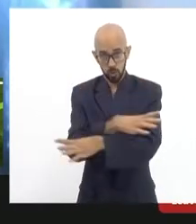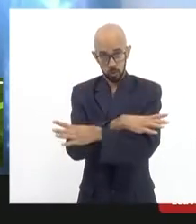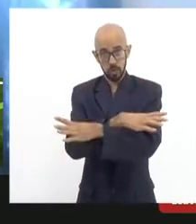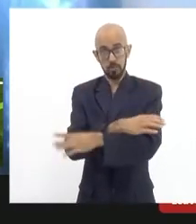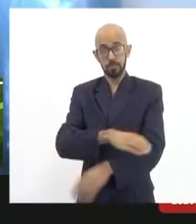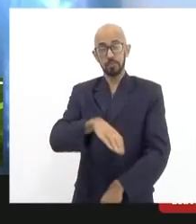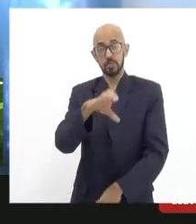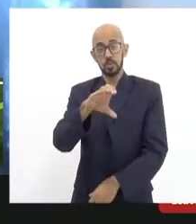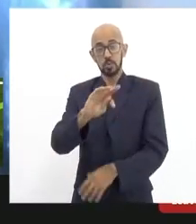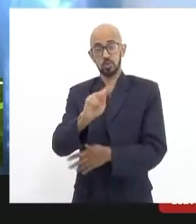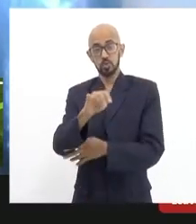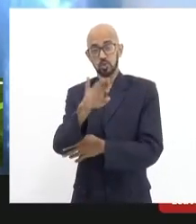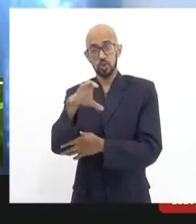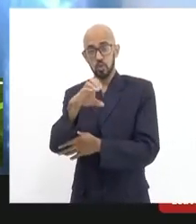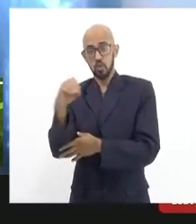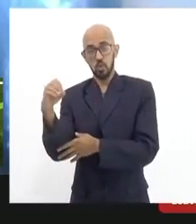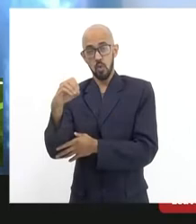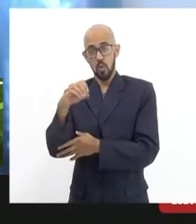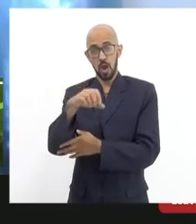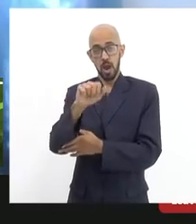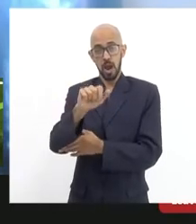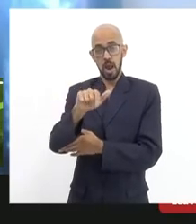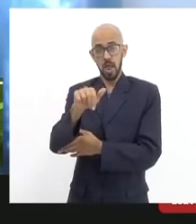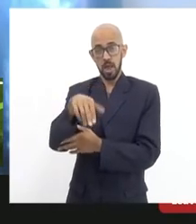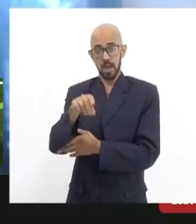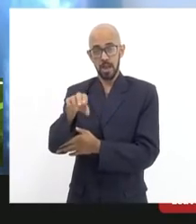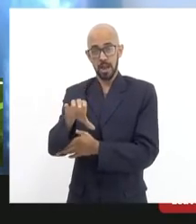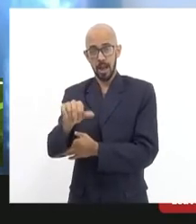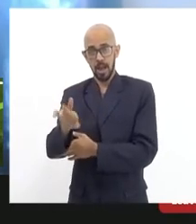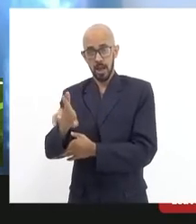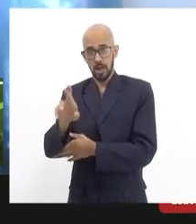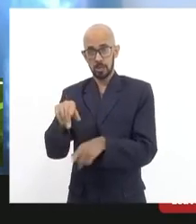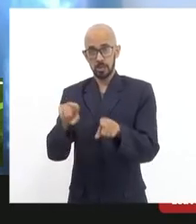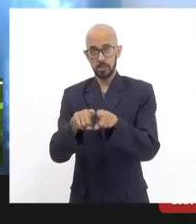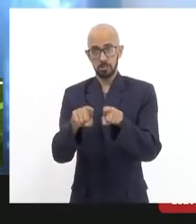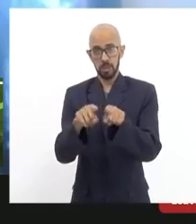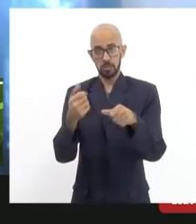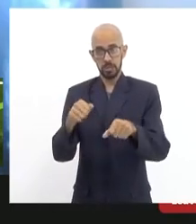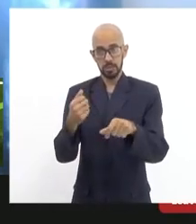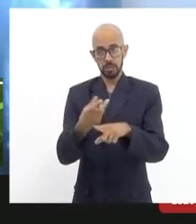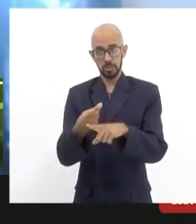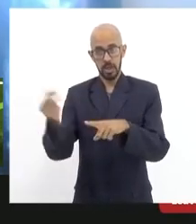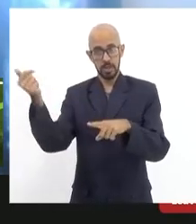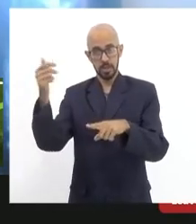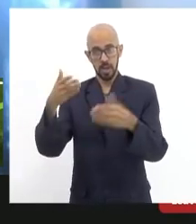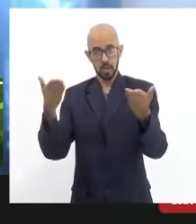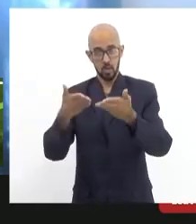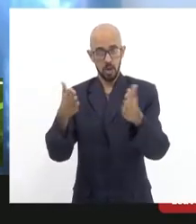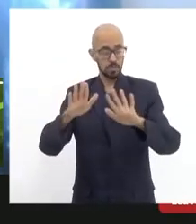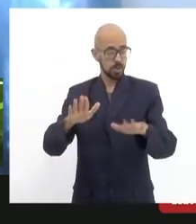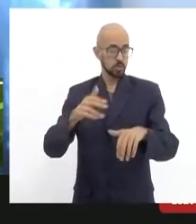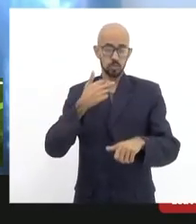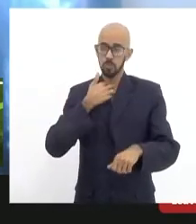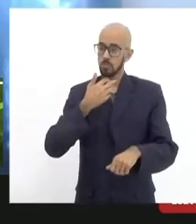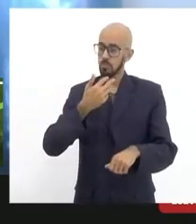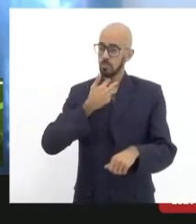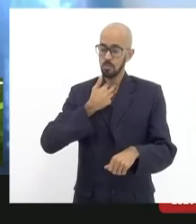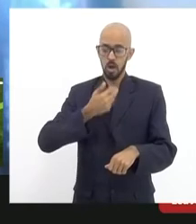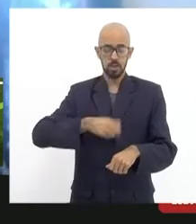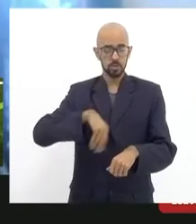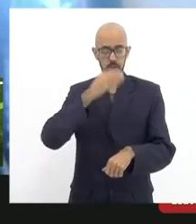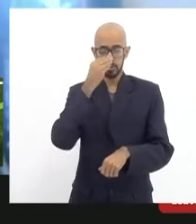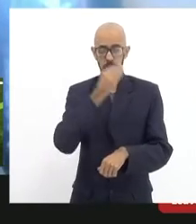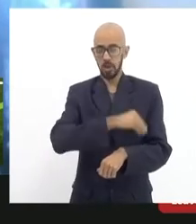Chico Alencar também tem que sair agora e naturalmente a gente não pode deixar de ouvi-lo morador histórico de todas